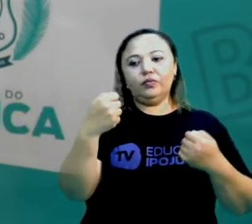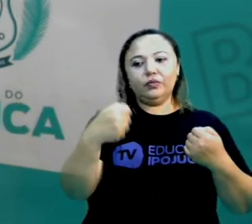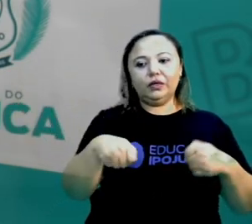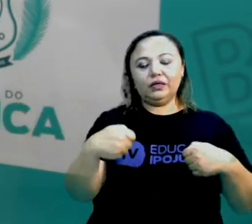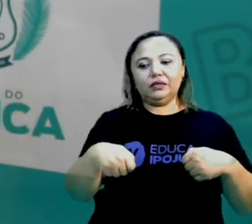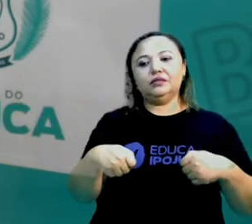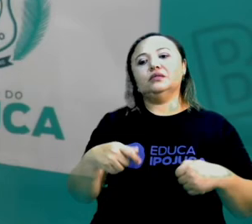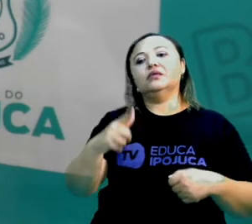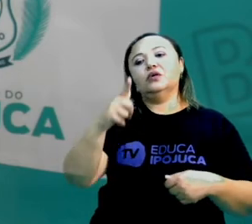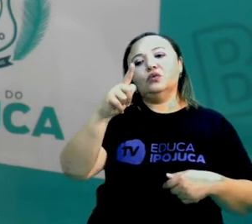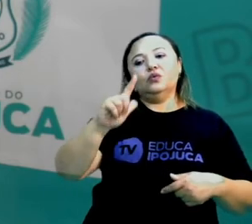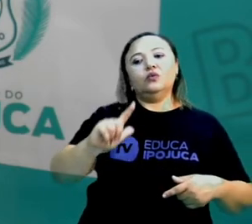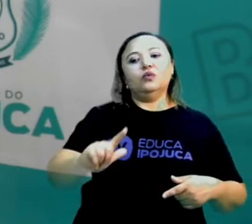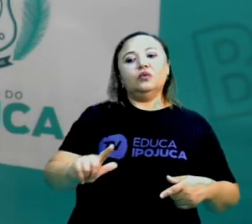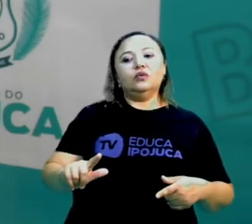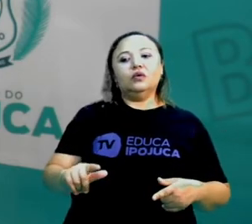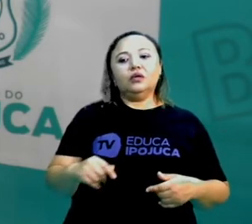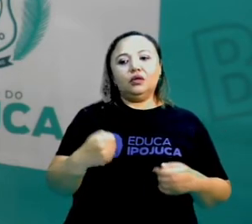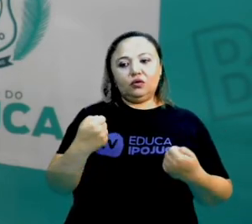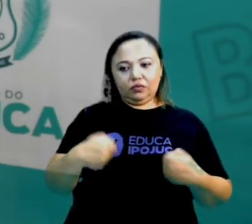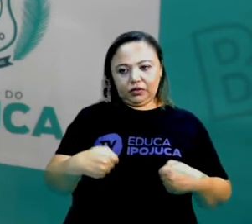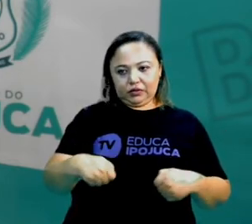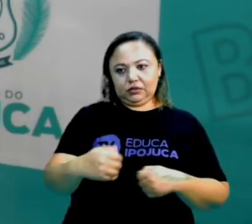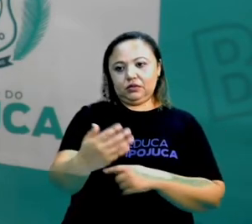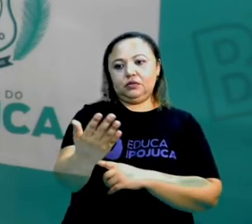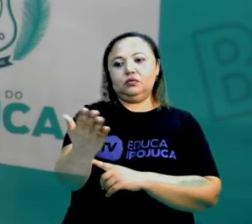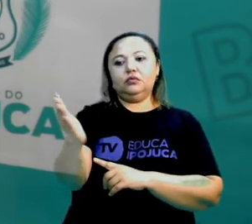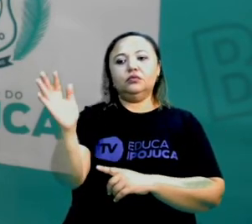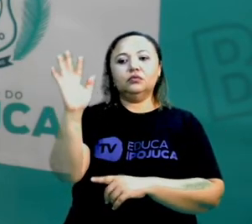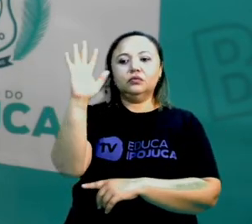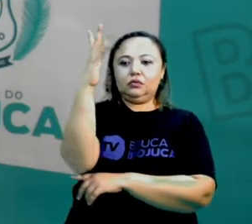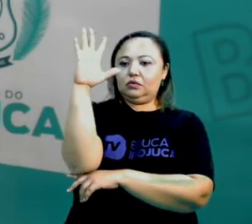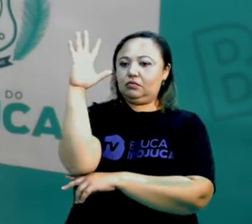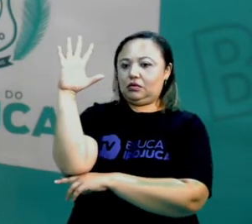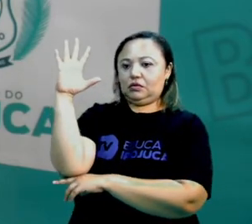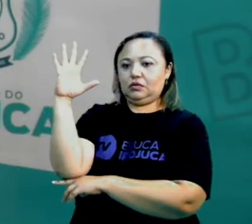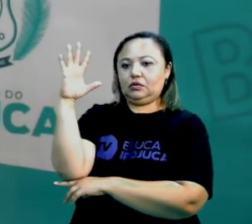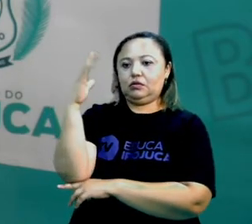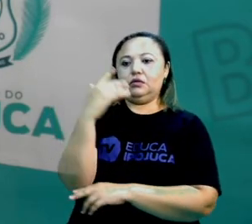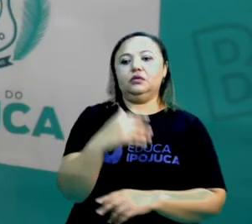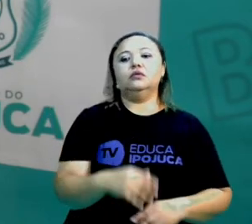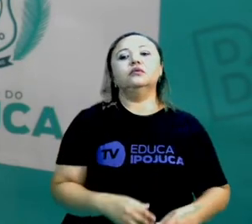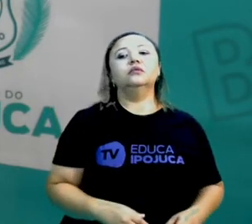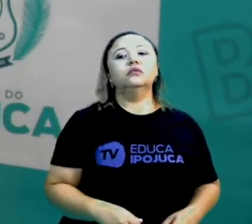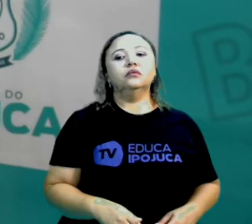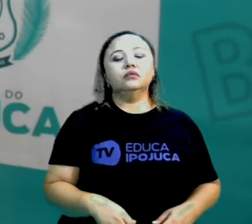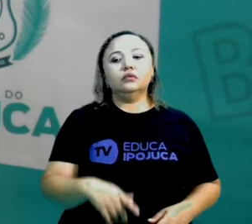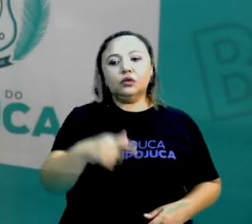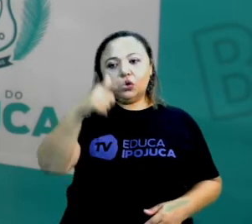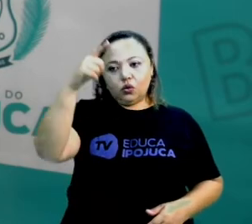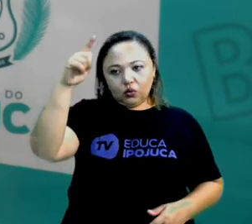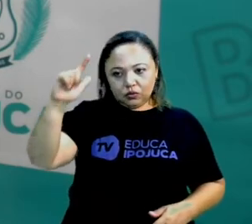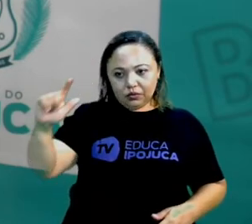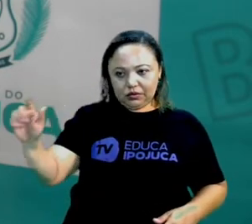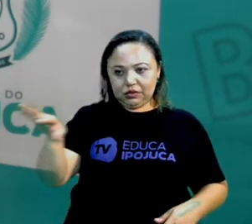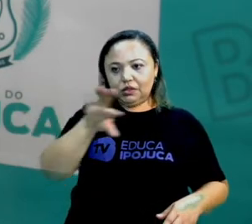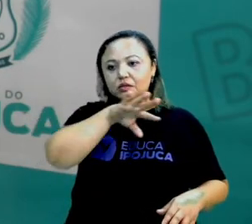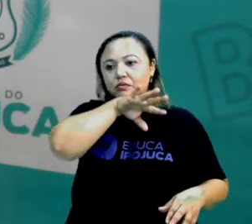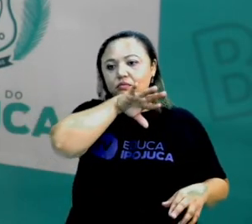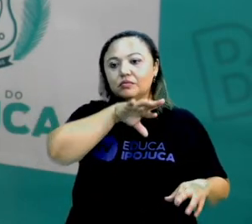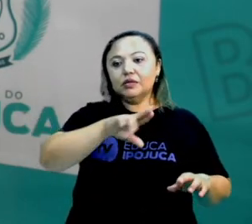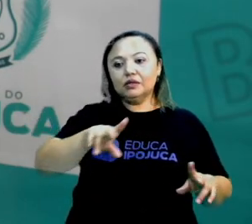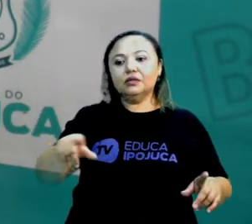sobrevivência. Eu dependo das plantas, tá? Assim como os outros animais também